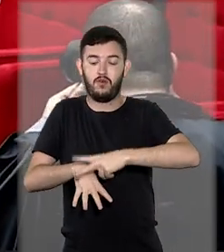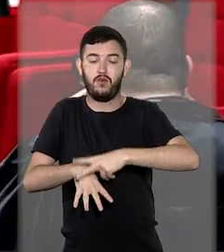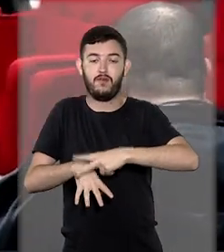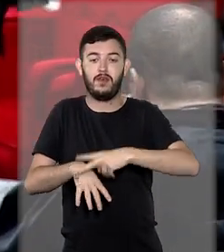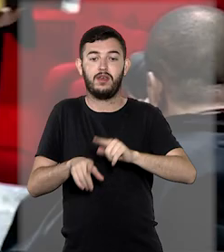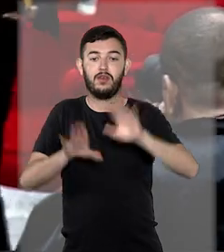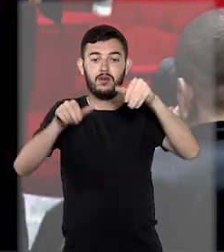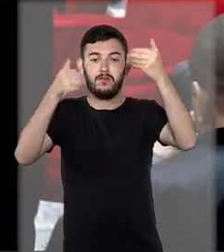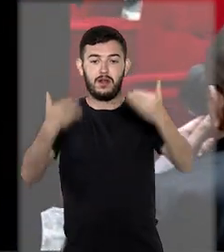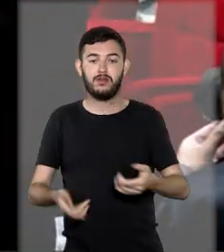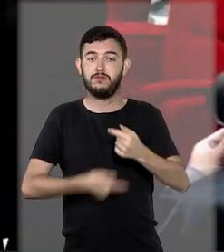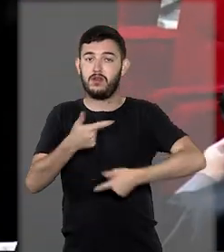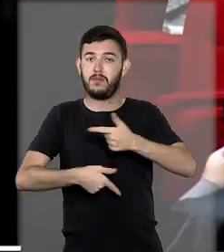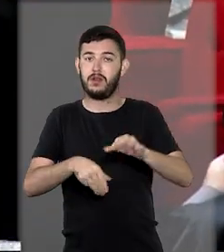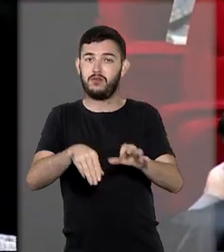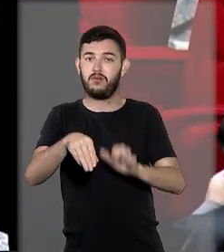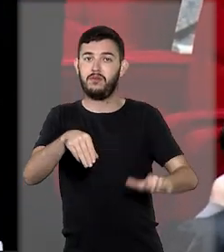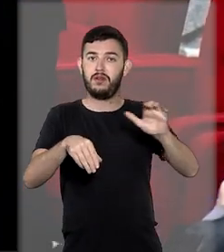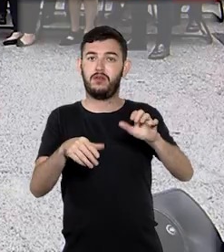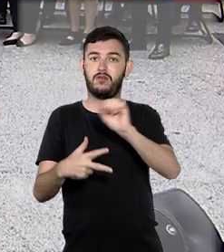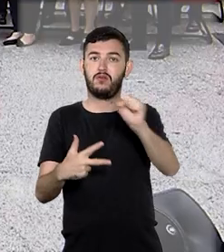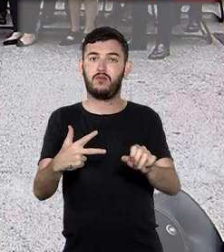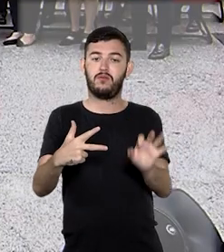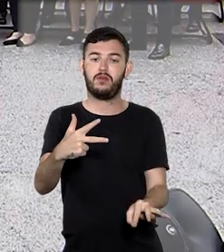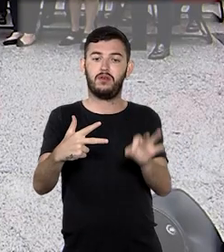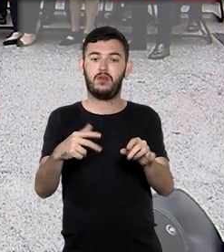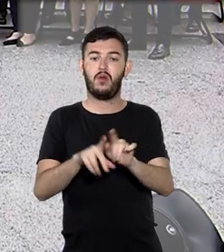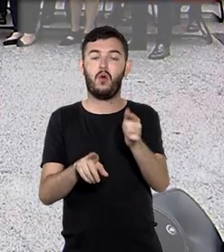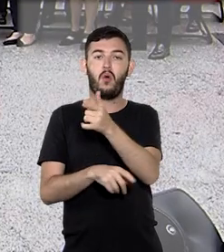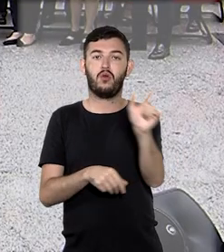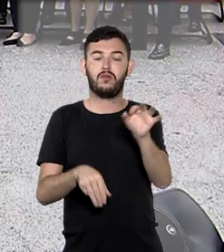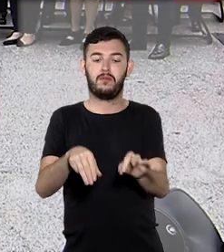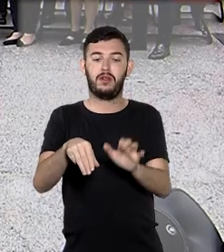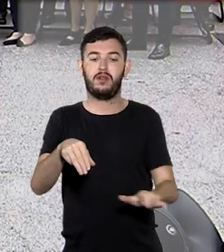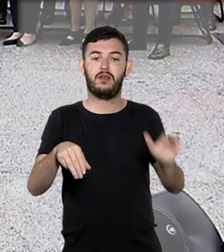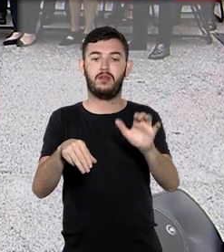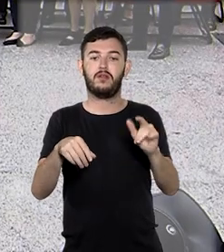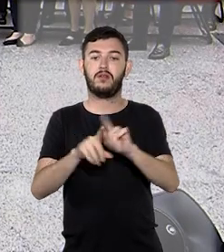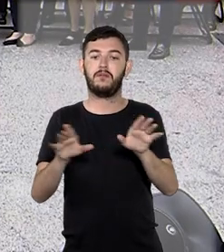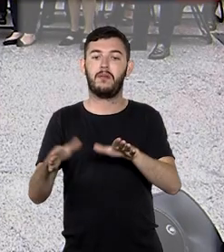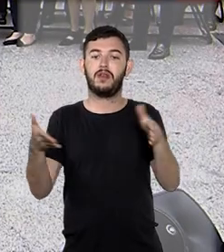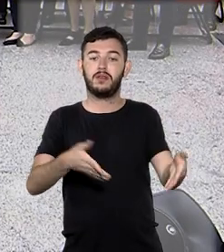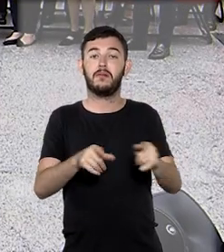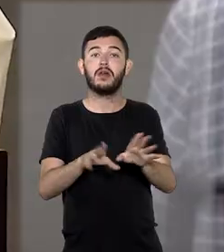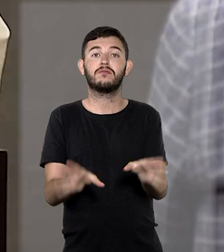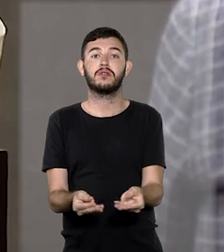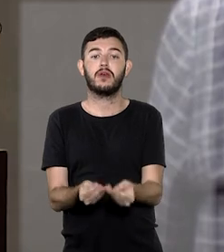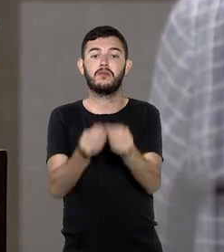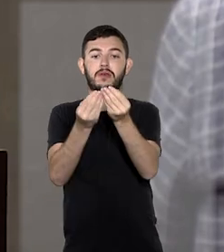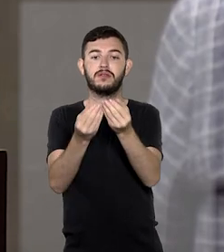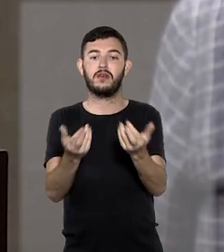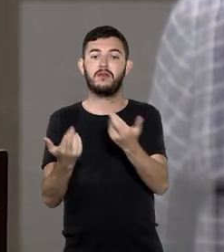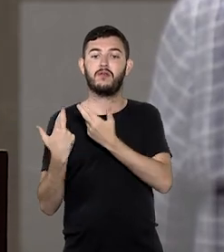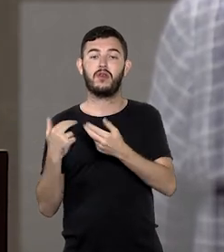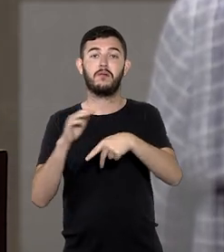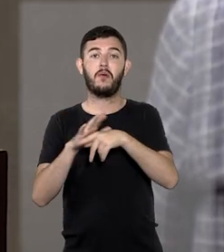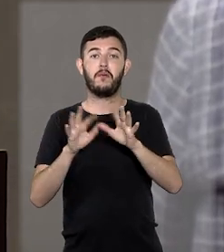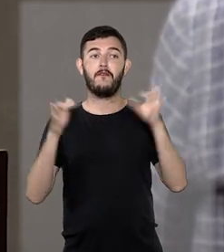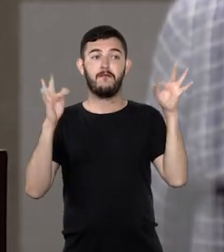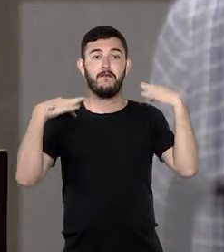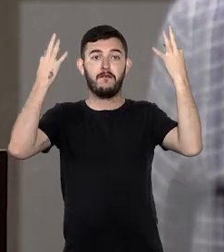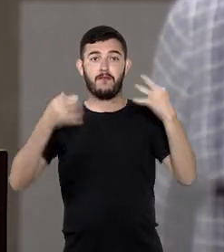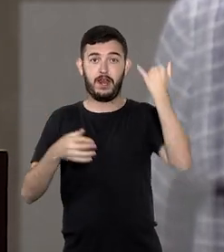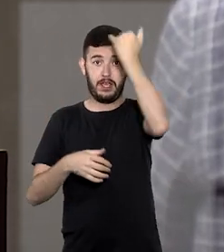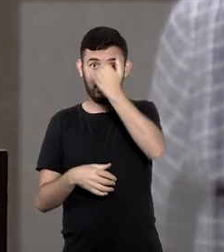em homenagem à atuação dele no Judiciário Brasileiro. Em seguida, os ministros e demais autoridades participaram da missa celebrada pelo Frei